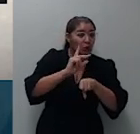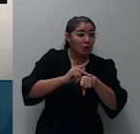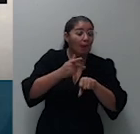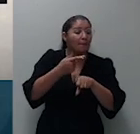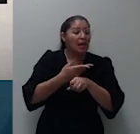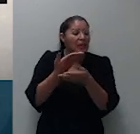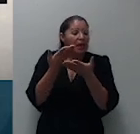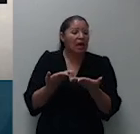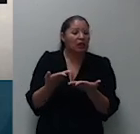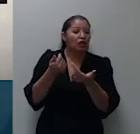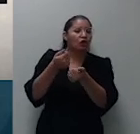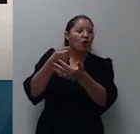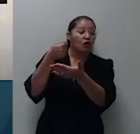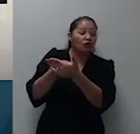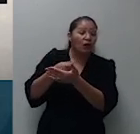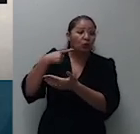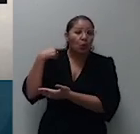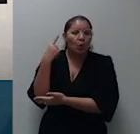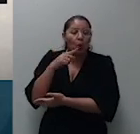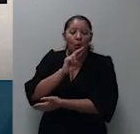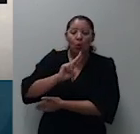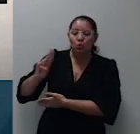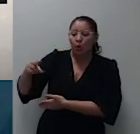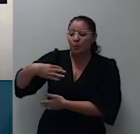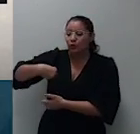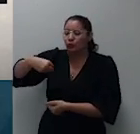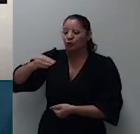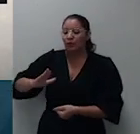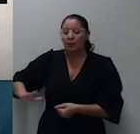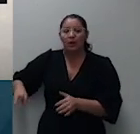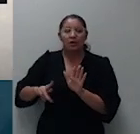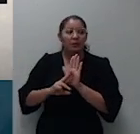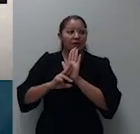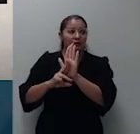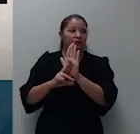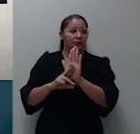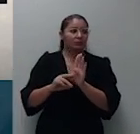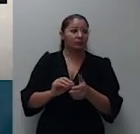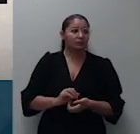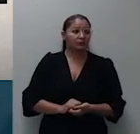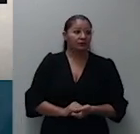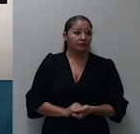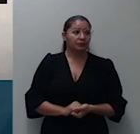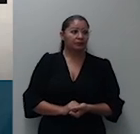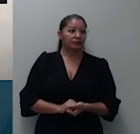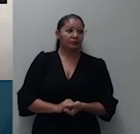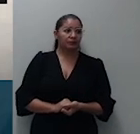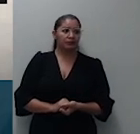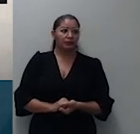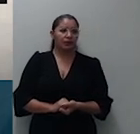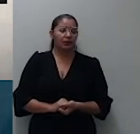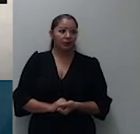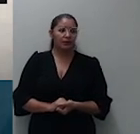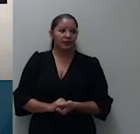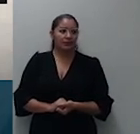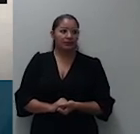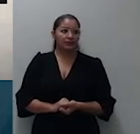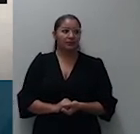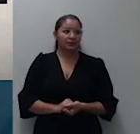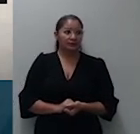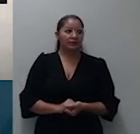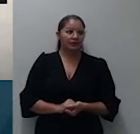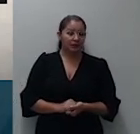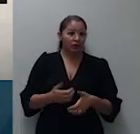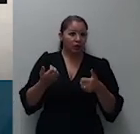advogados em nome dos menores para representar seus interesses ressalta-se que relativamente aos advogados contratados a restrição